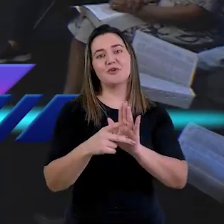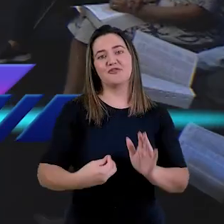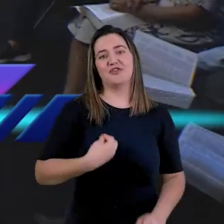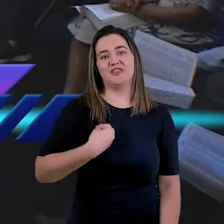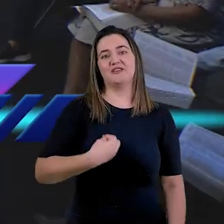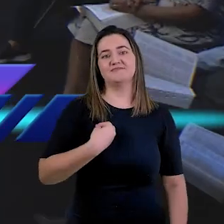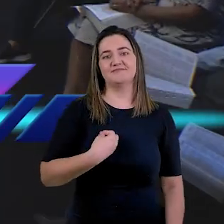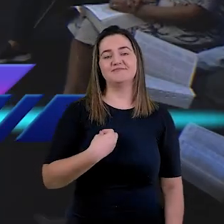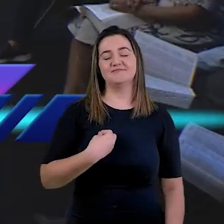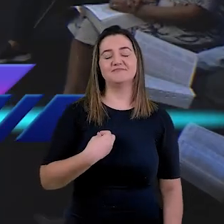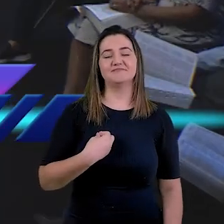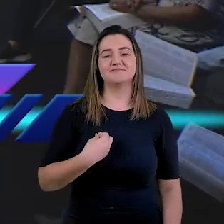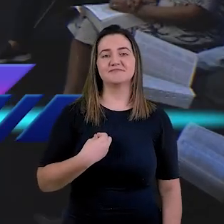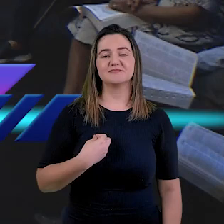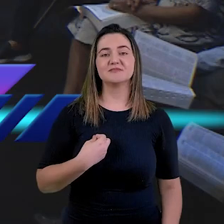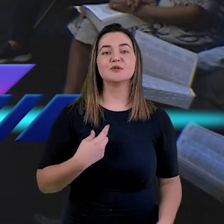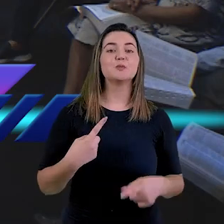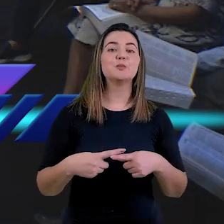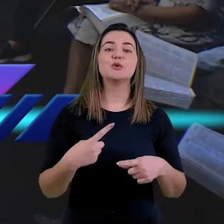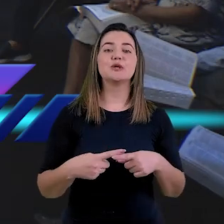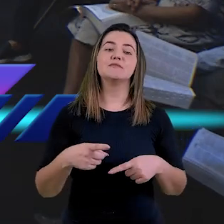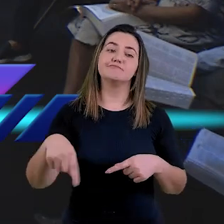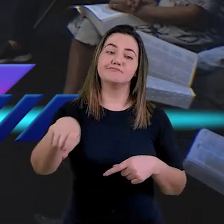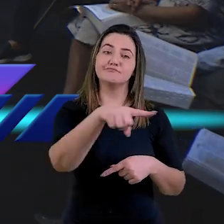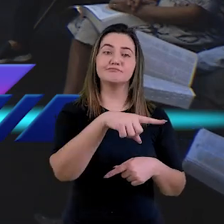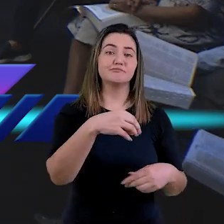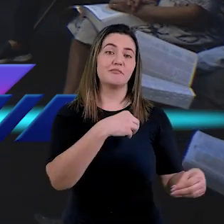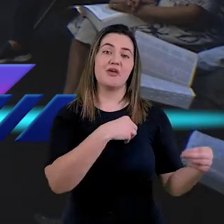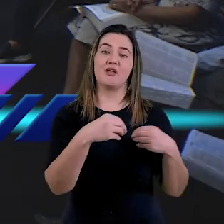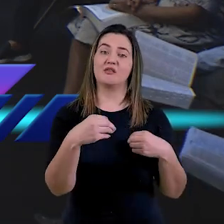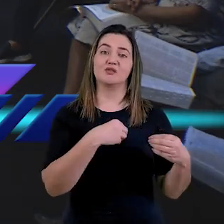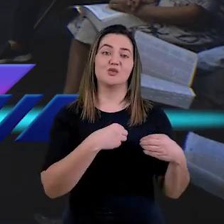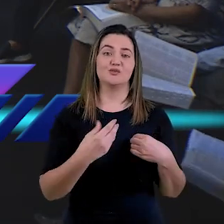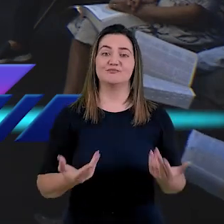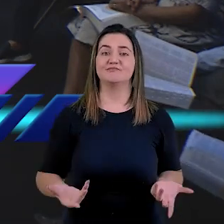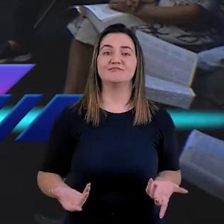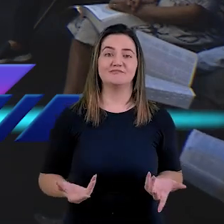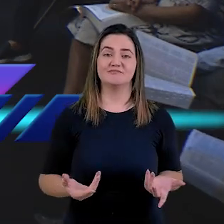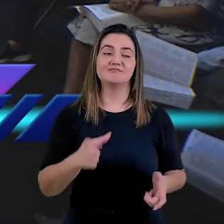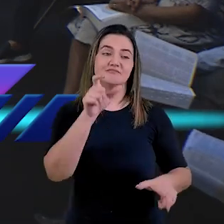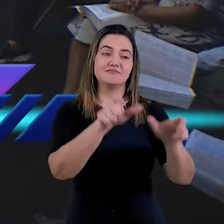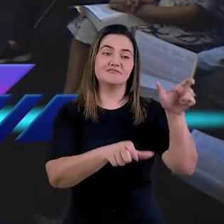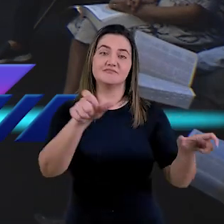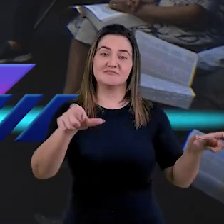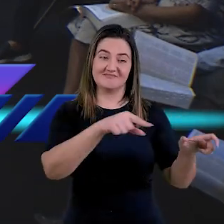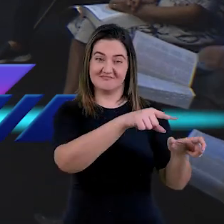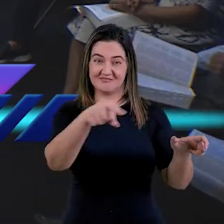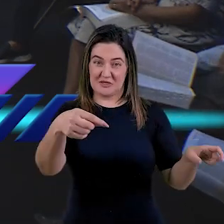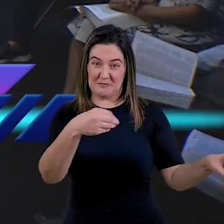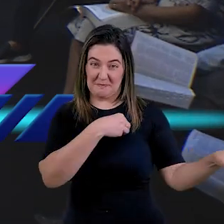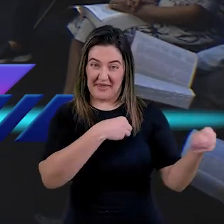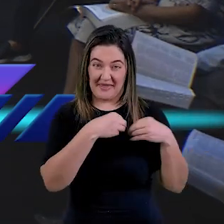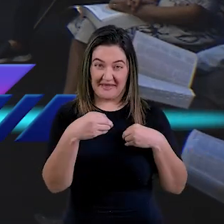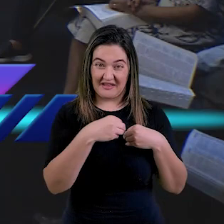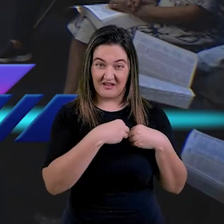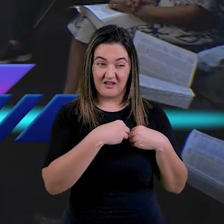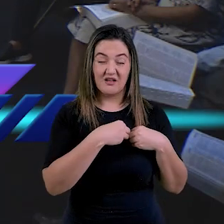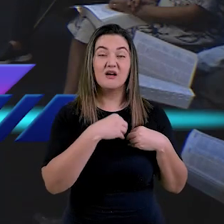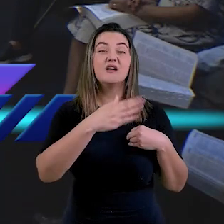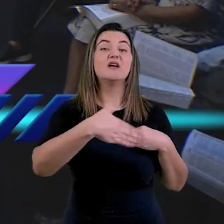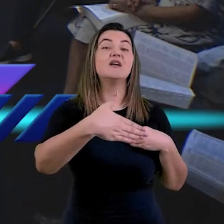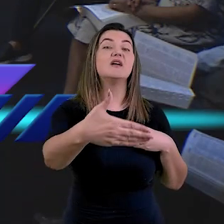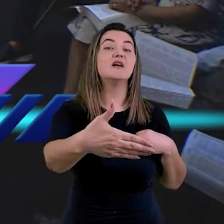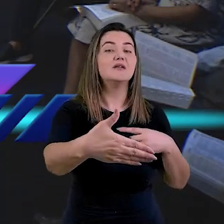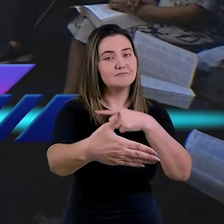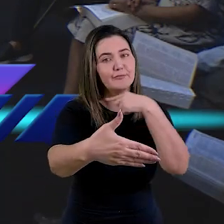com a própria vida. Porque o ser humano é pecador. E todo ser que